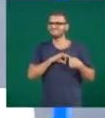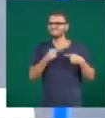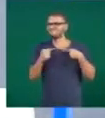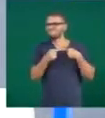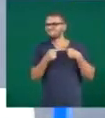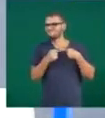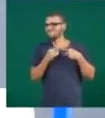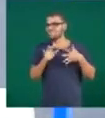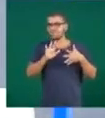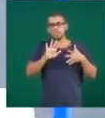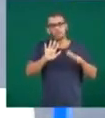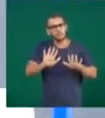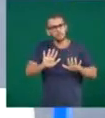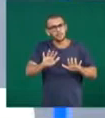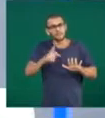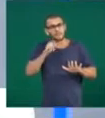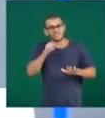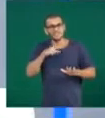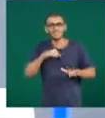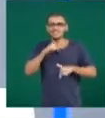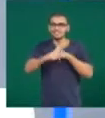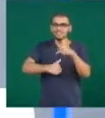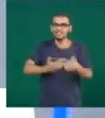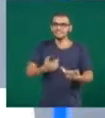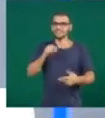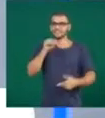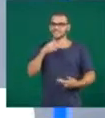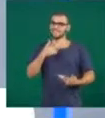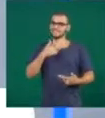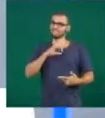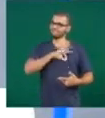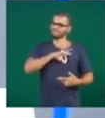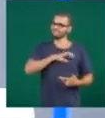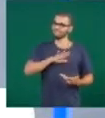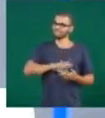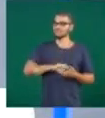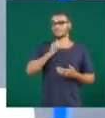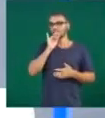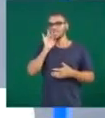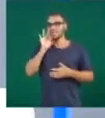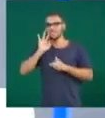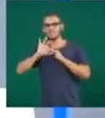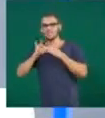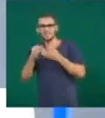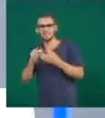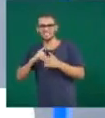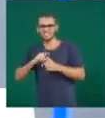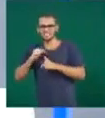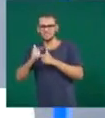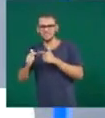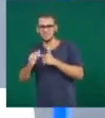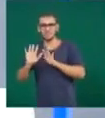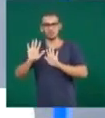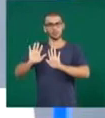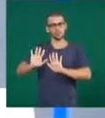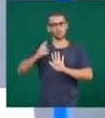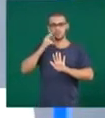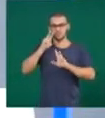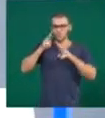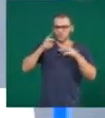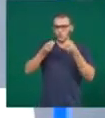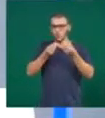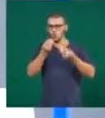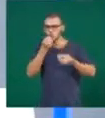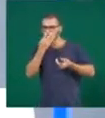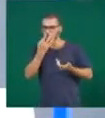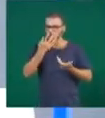eu tenho um trabalho, né? Ai, meu filho tem um problema, meu marido, procura o lado bom, que sempre vai ter, sempre vai ter alguma coisinha boa. No início